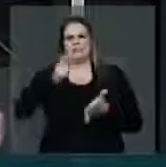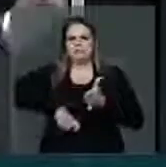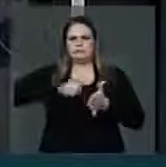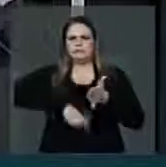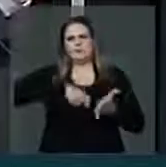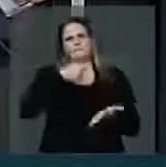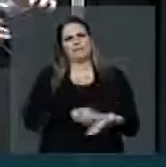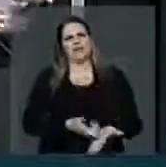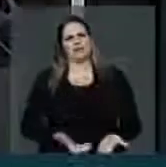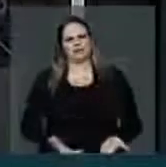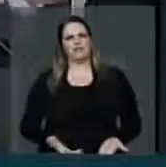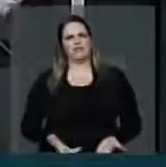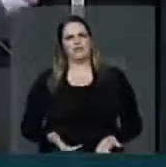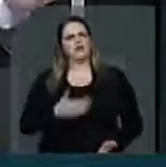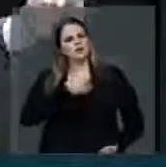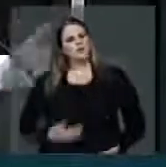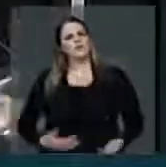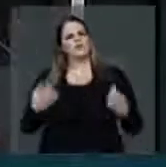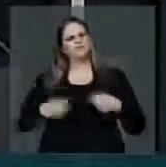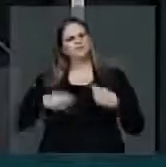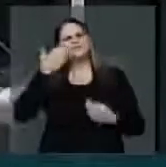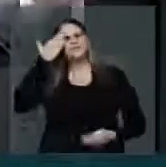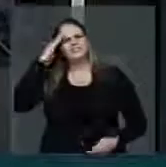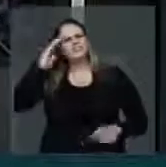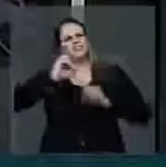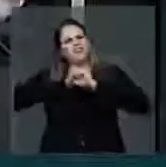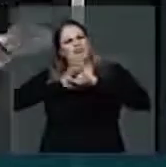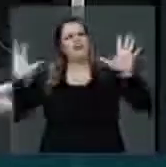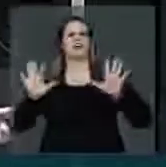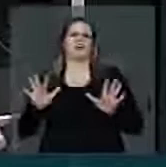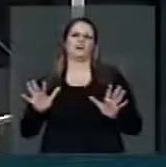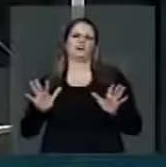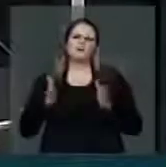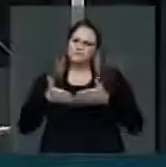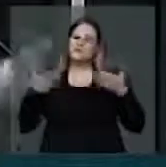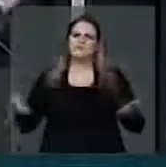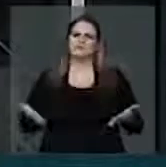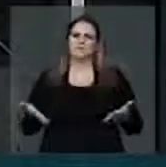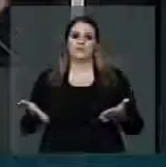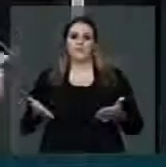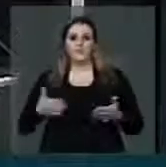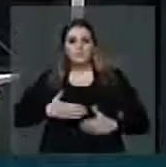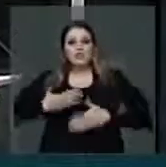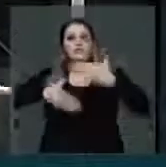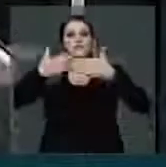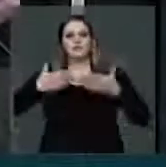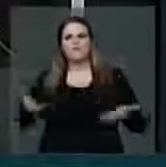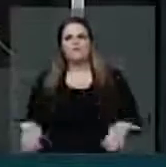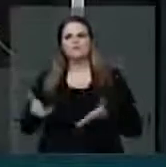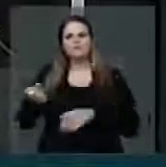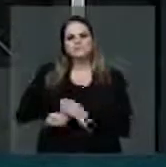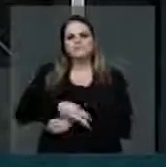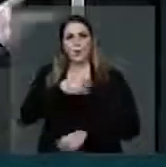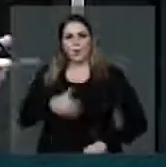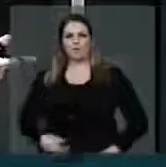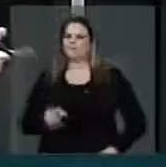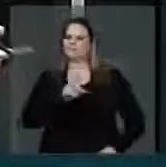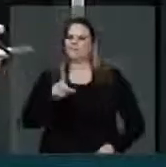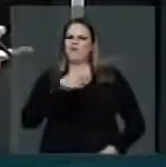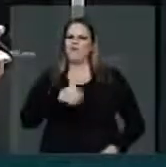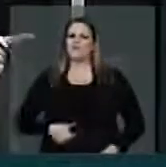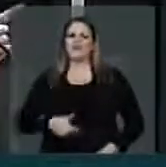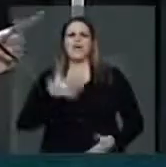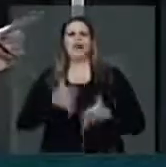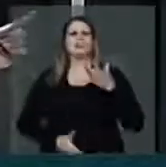O governo precisa entender de uma vez por todas que quem gera emprego nesse país e desenvolvimento não é o governo. O governo faz atrapalhar.